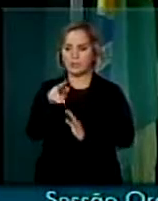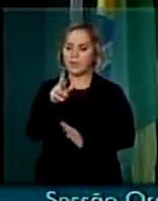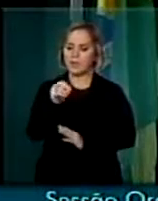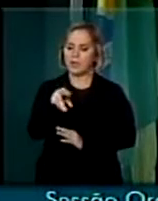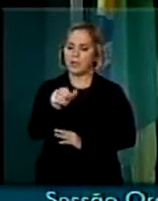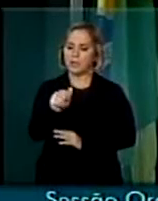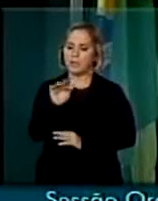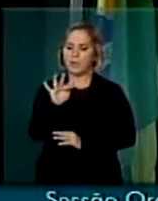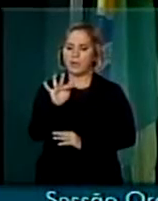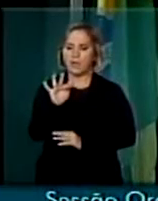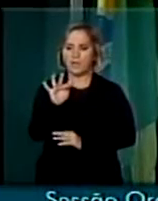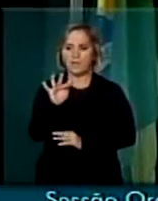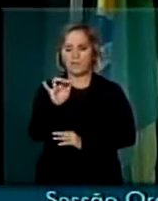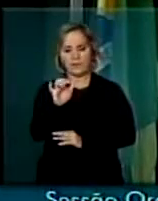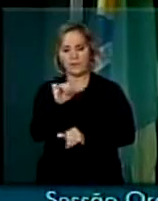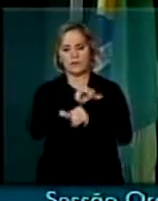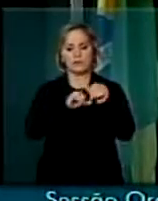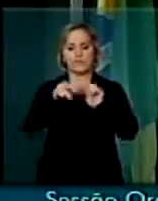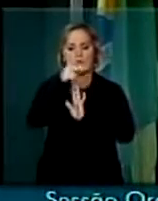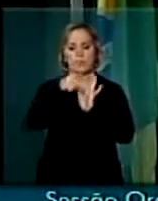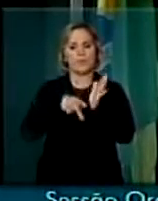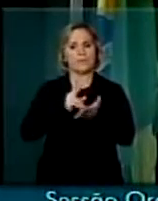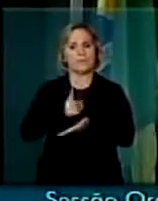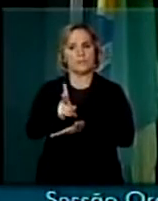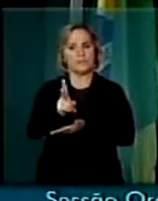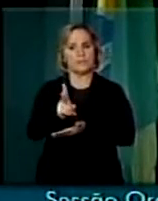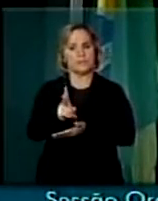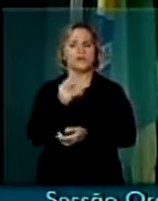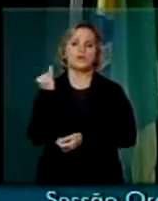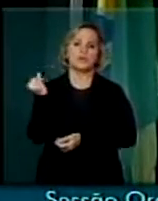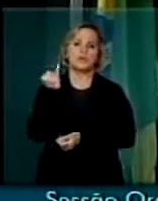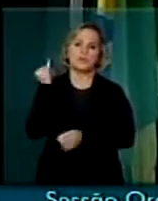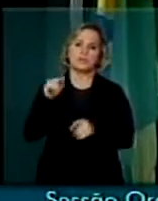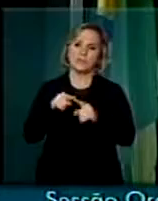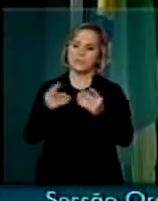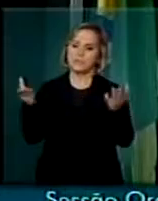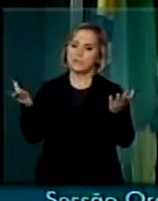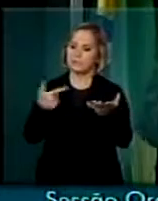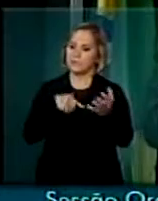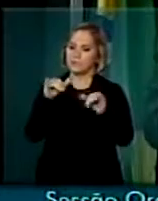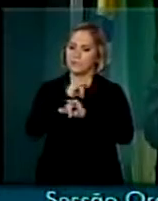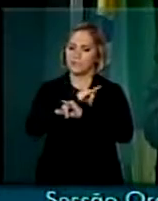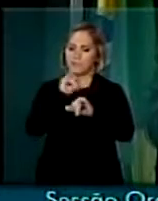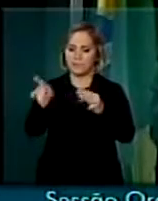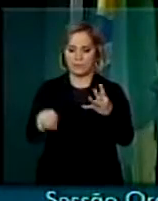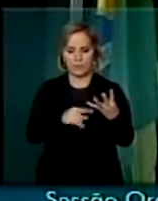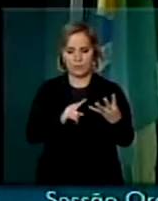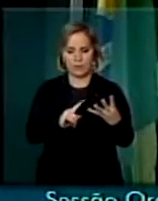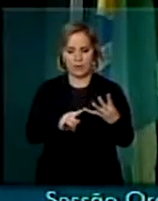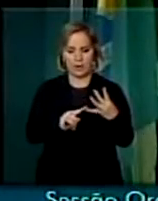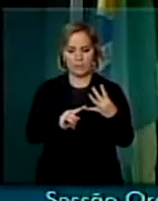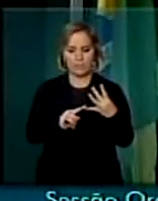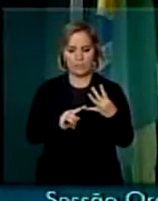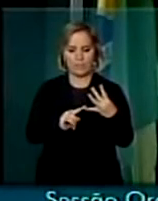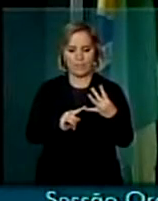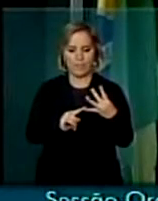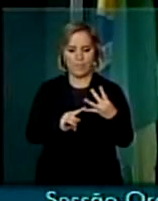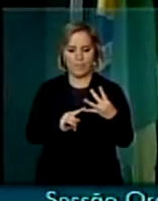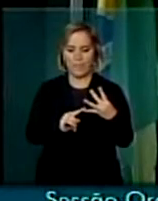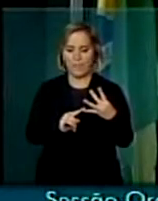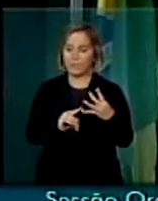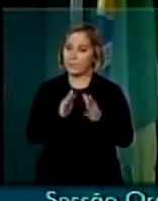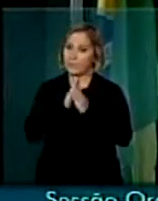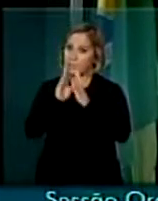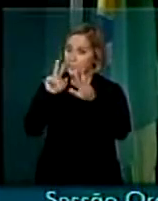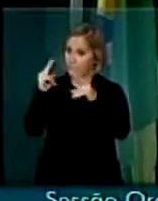fundamentais. Mas quero aqui me deter, senhor presidente, no quarto ponto, certamente não em